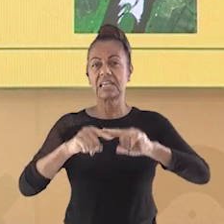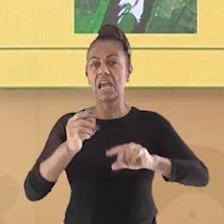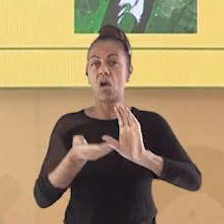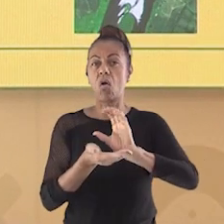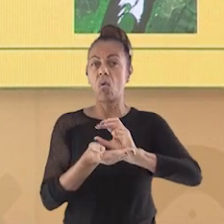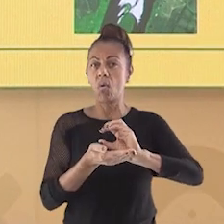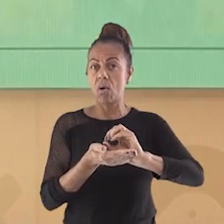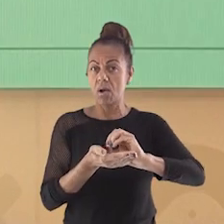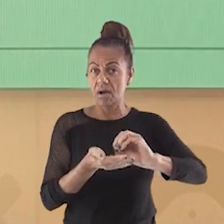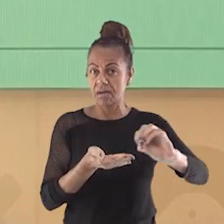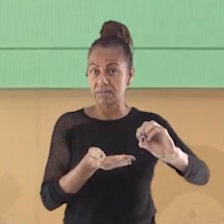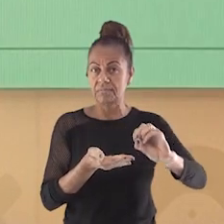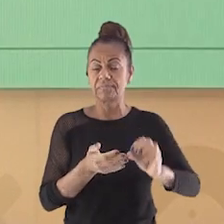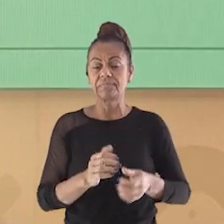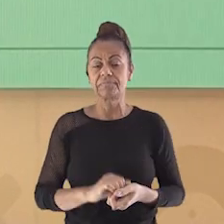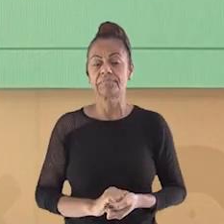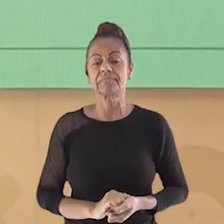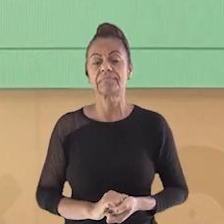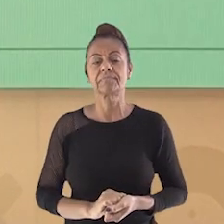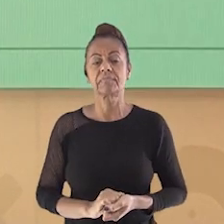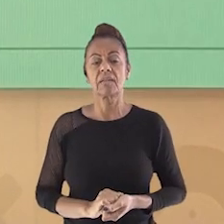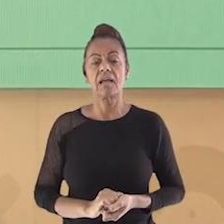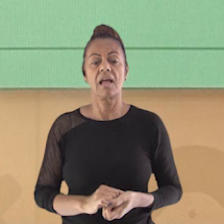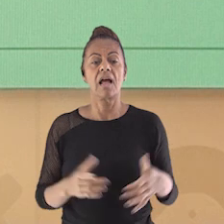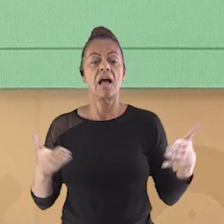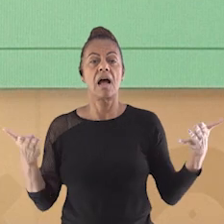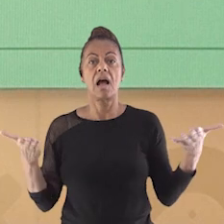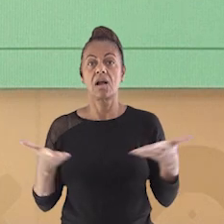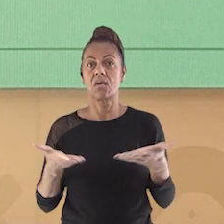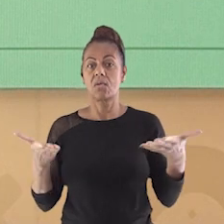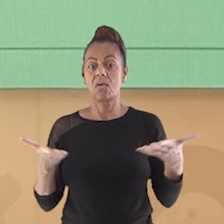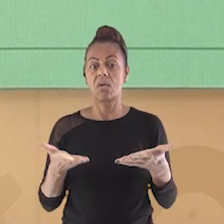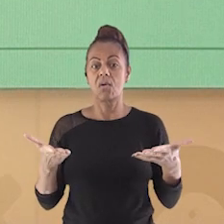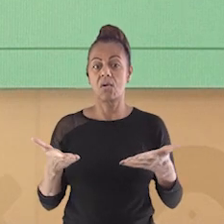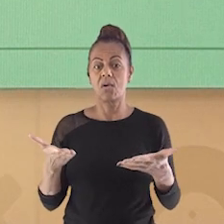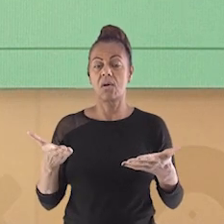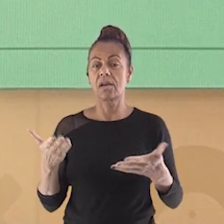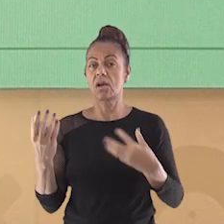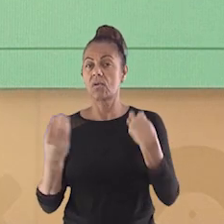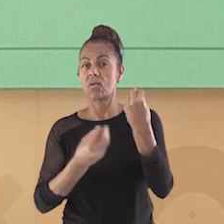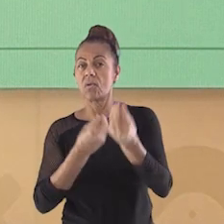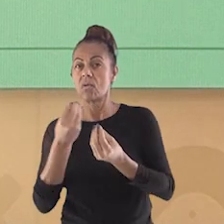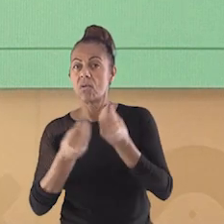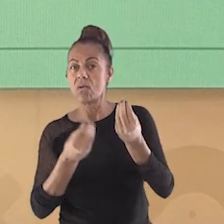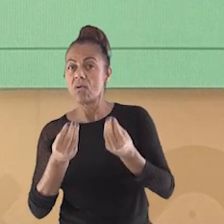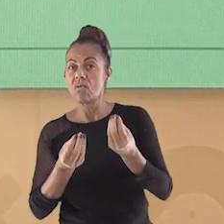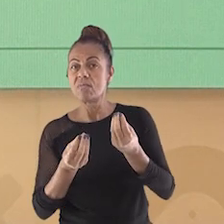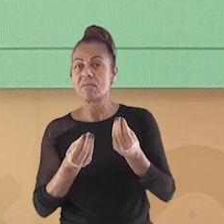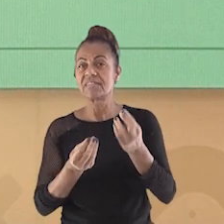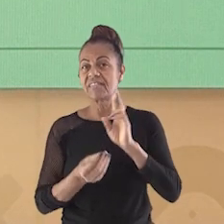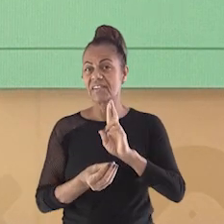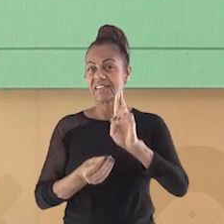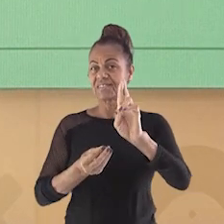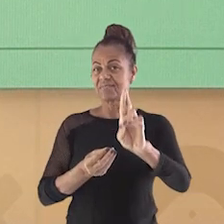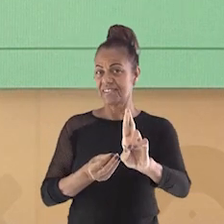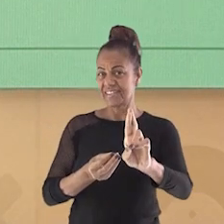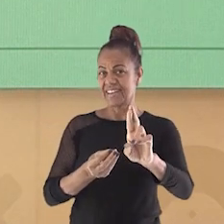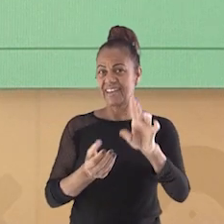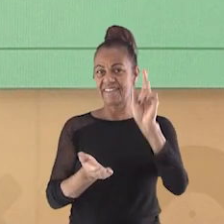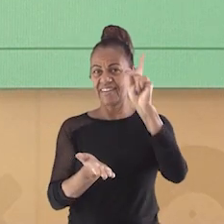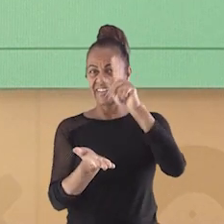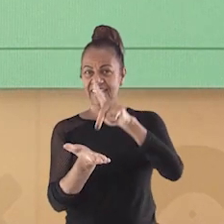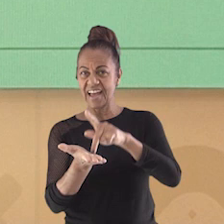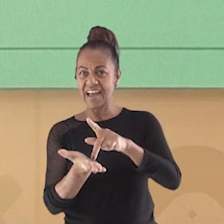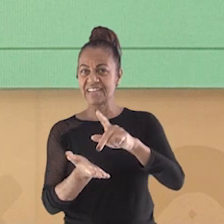Vamos agora fazer um quiz geográfico de jogo de verdadeiro ou falso. Bora